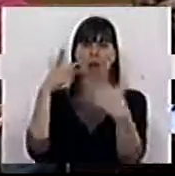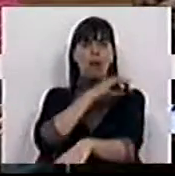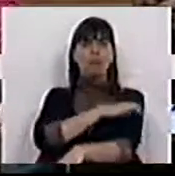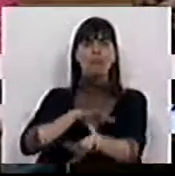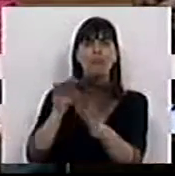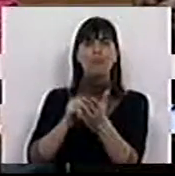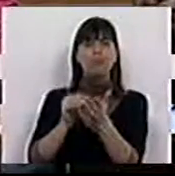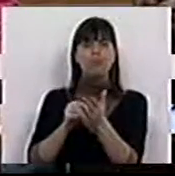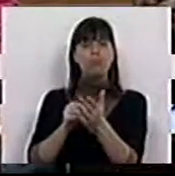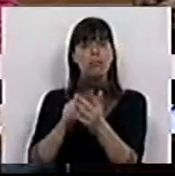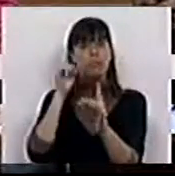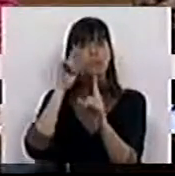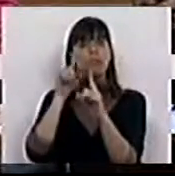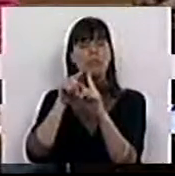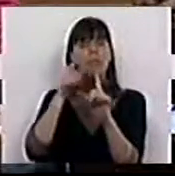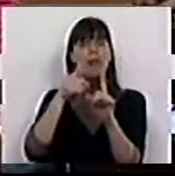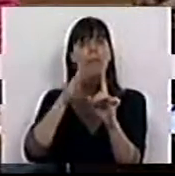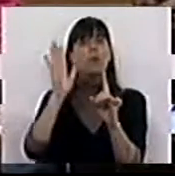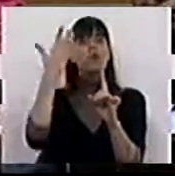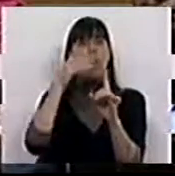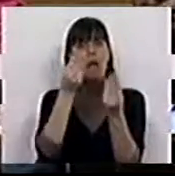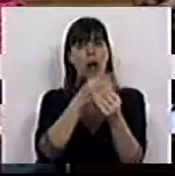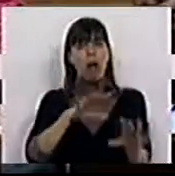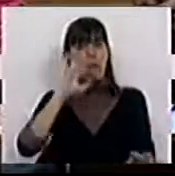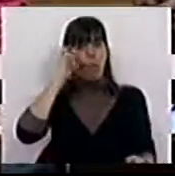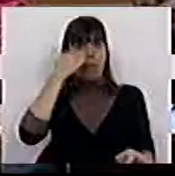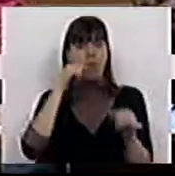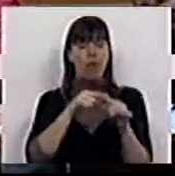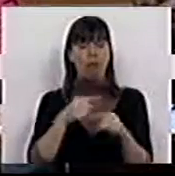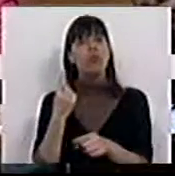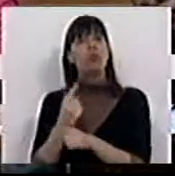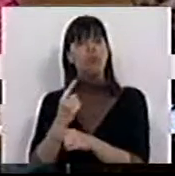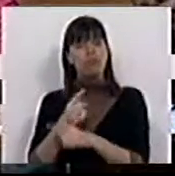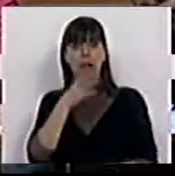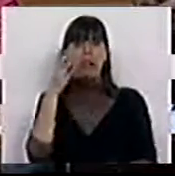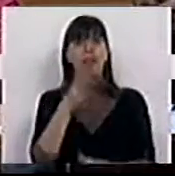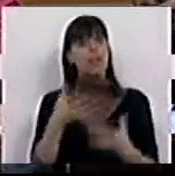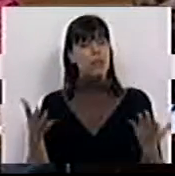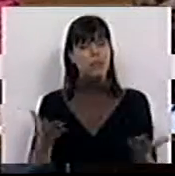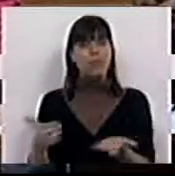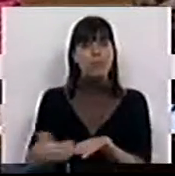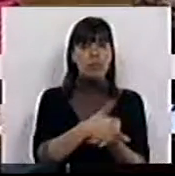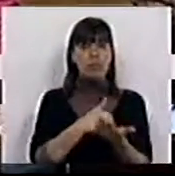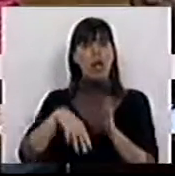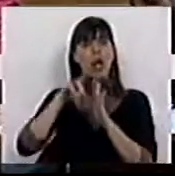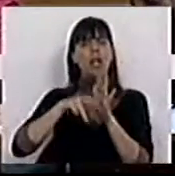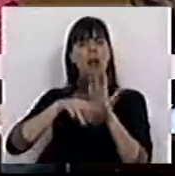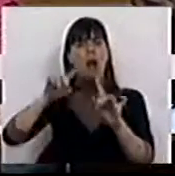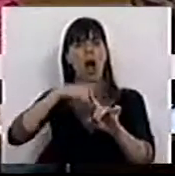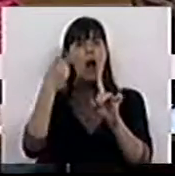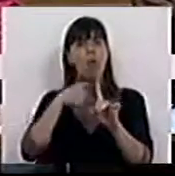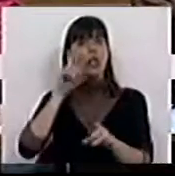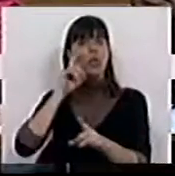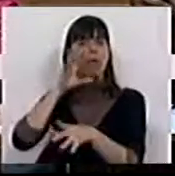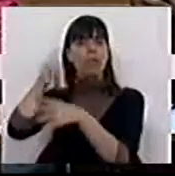empobrecimento que tem como alvo as crianças. E, ao mesmo tempo, sublinhando os dados do relatório anual de